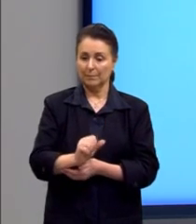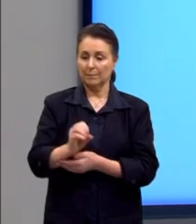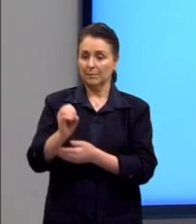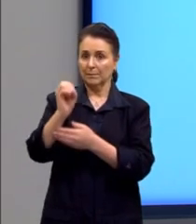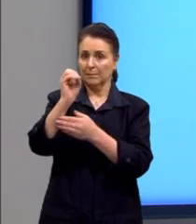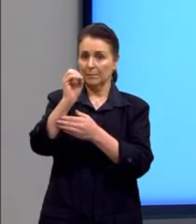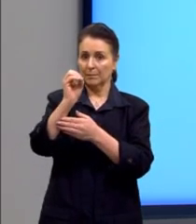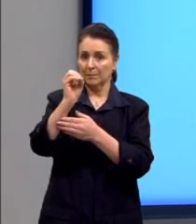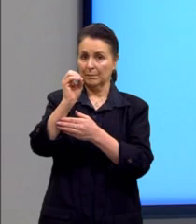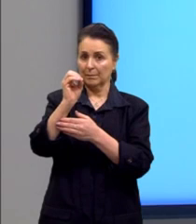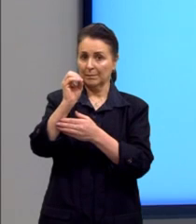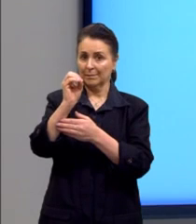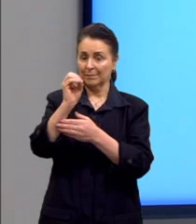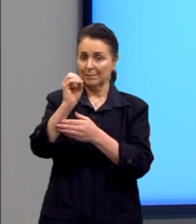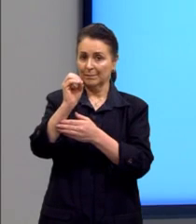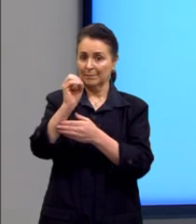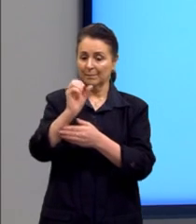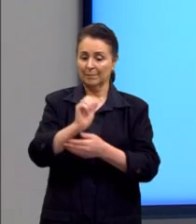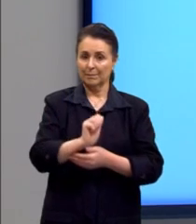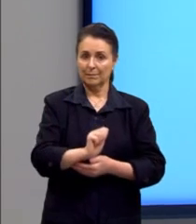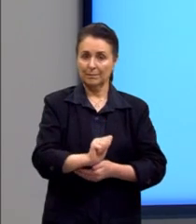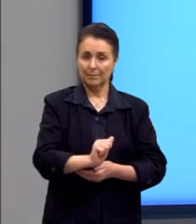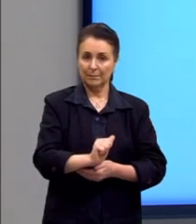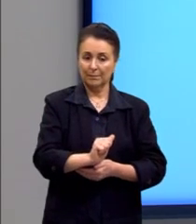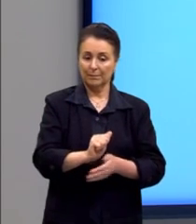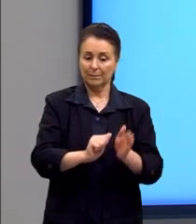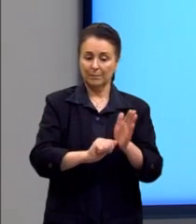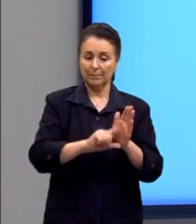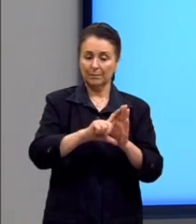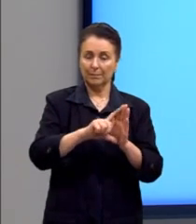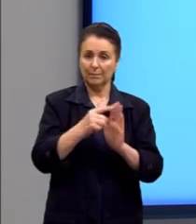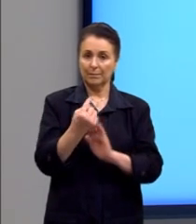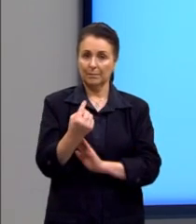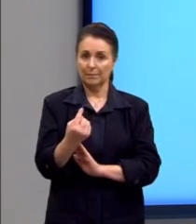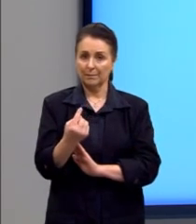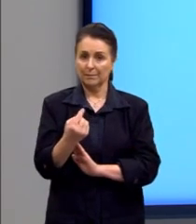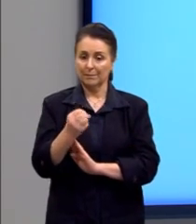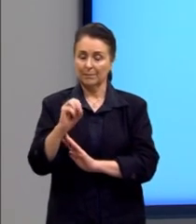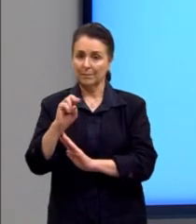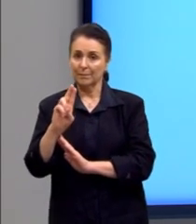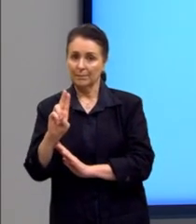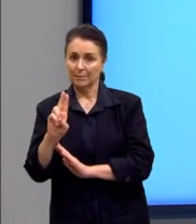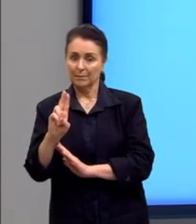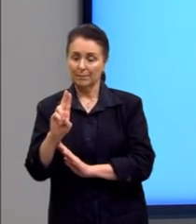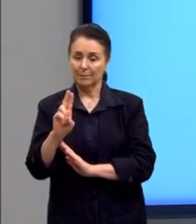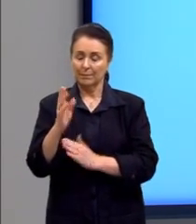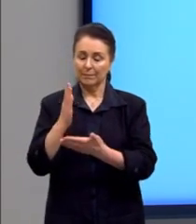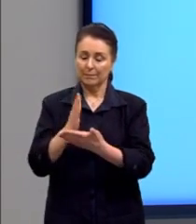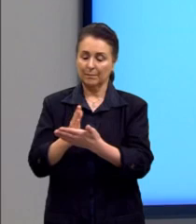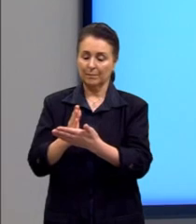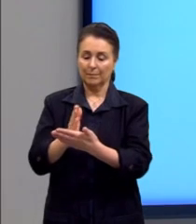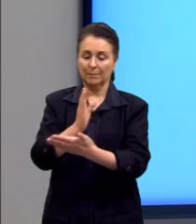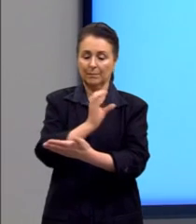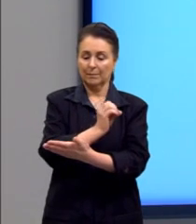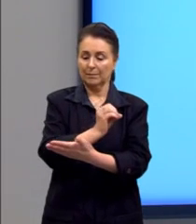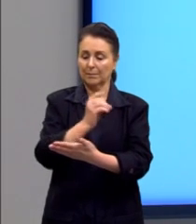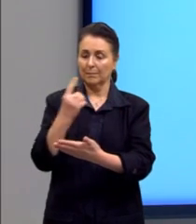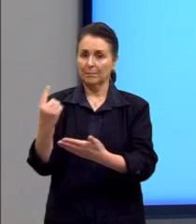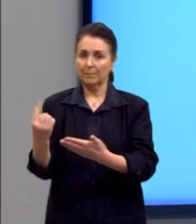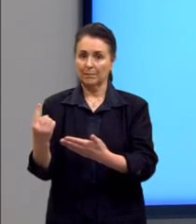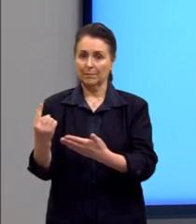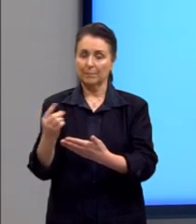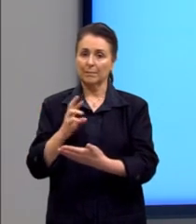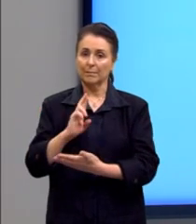a 0. Independente, então, do a ele ser maior do que 1 ou ele esteja entre 0 e 1, o resultado